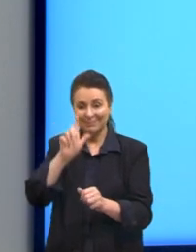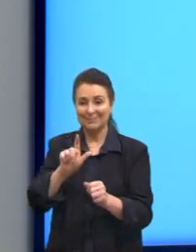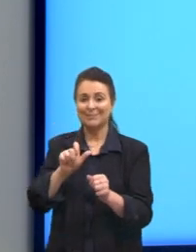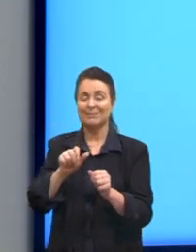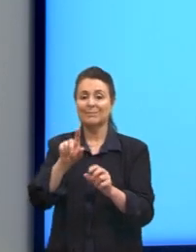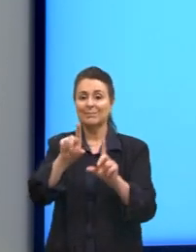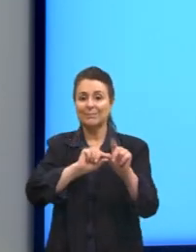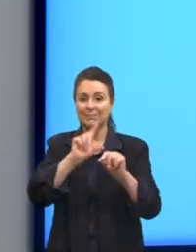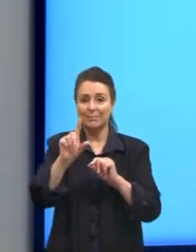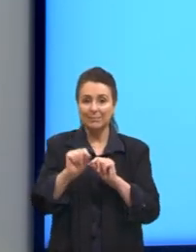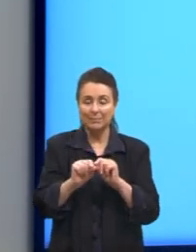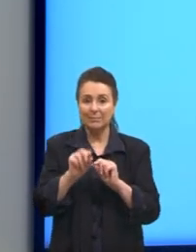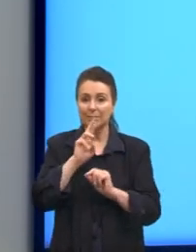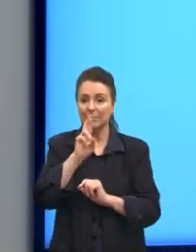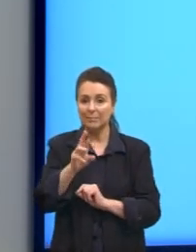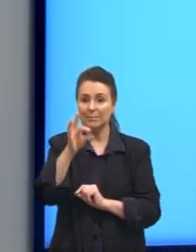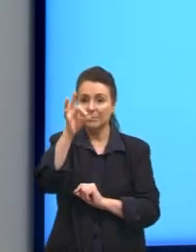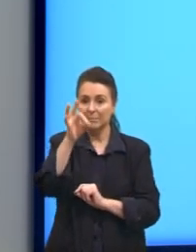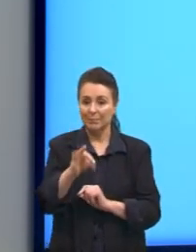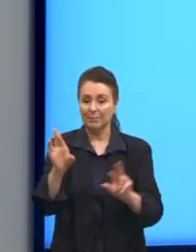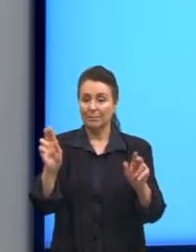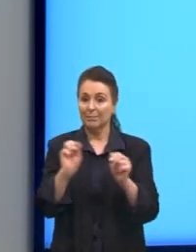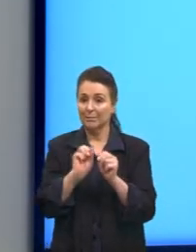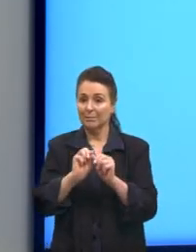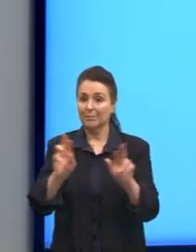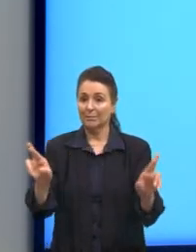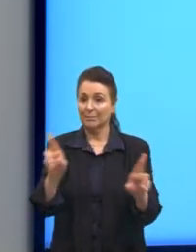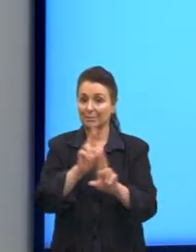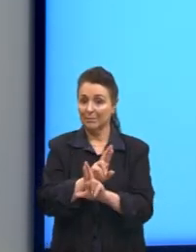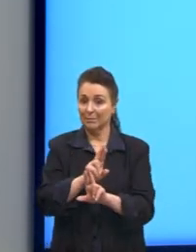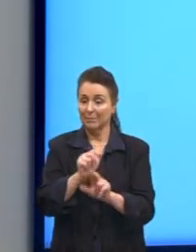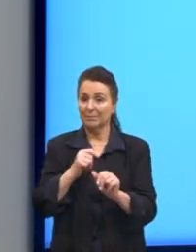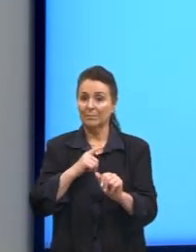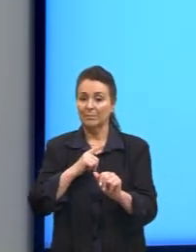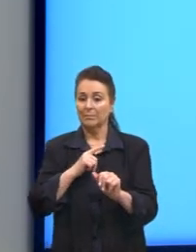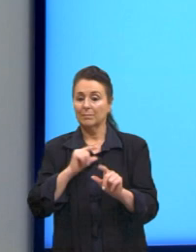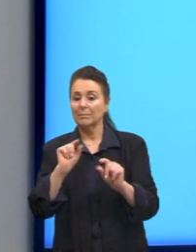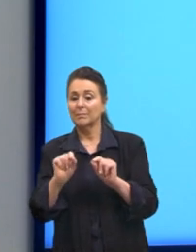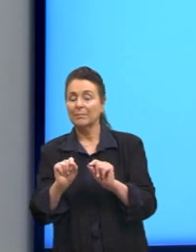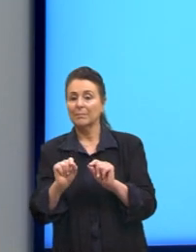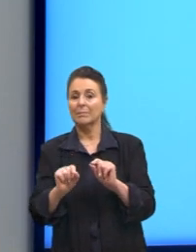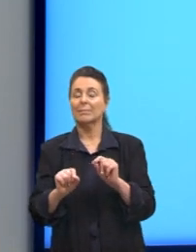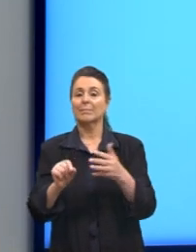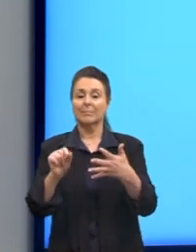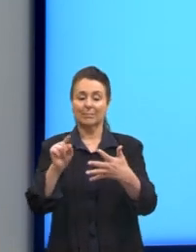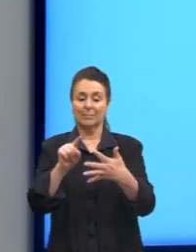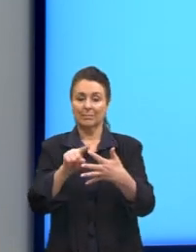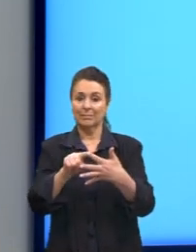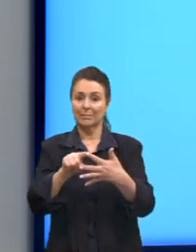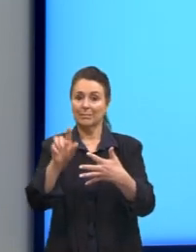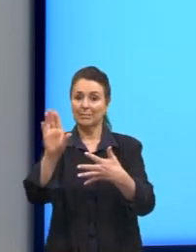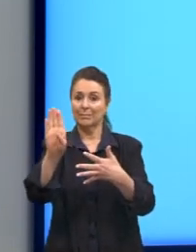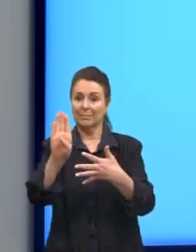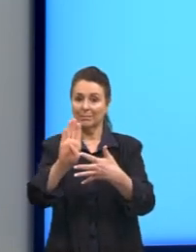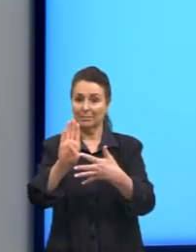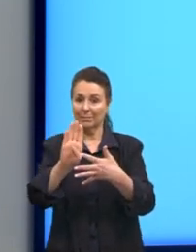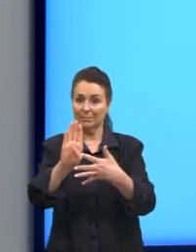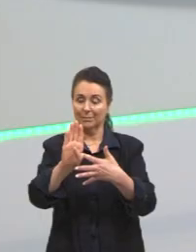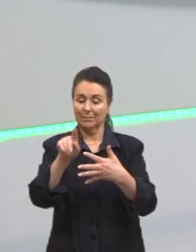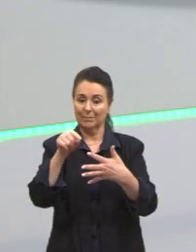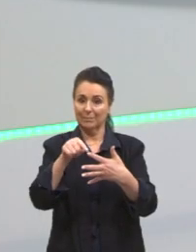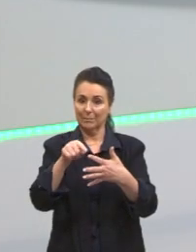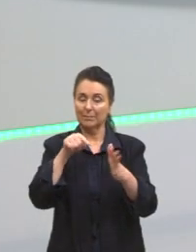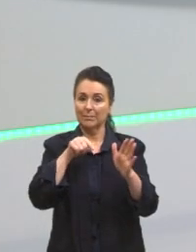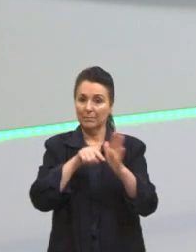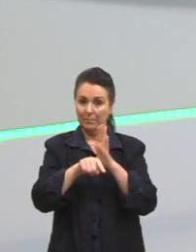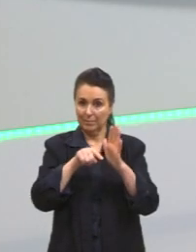alternativa correta, que essa relação, então, traz, né, a alternativa letra B. Então, assim, essa questão